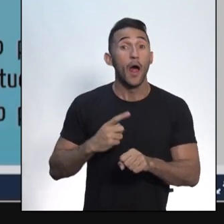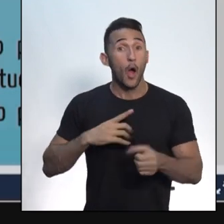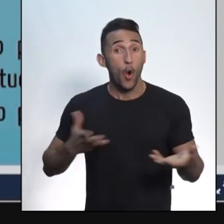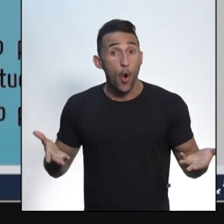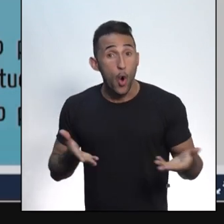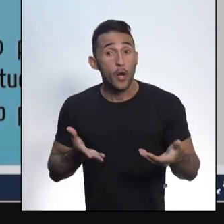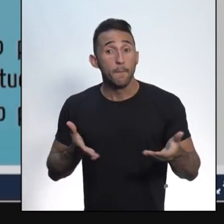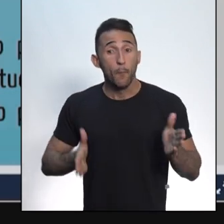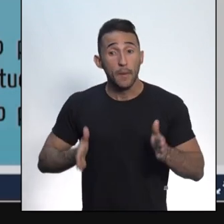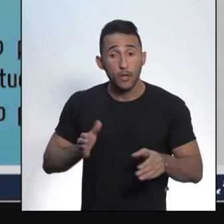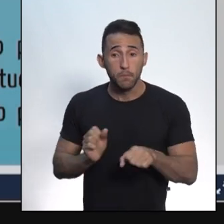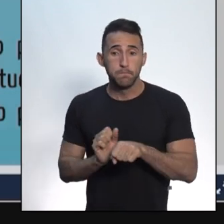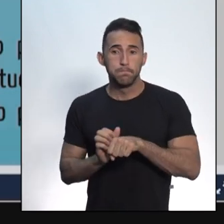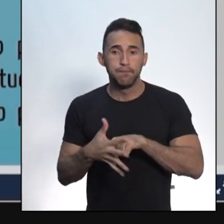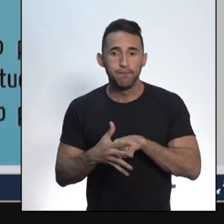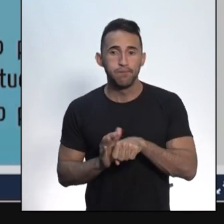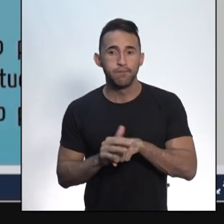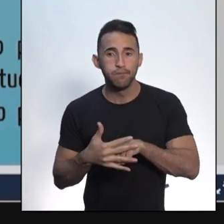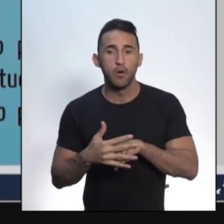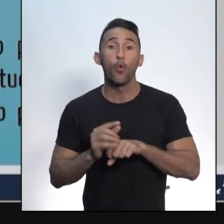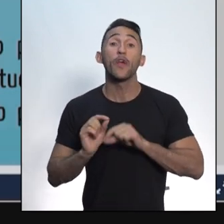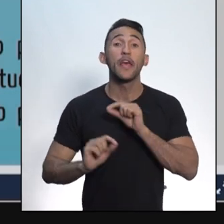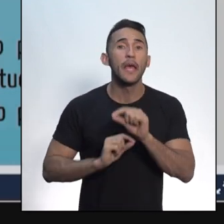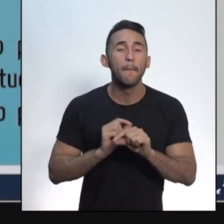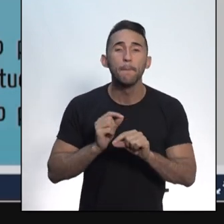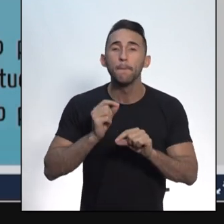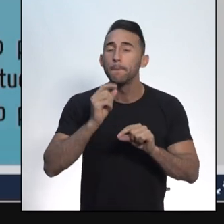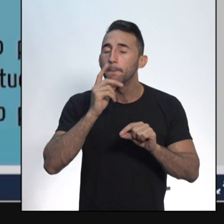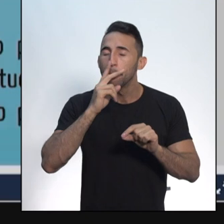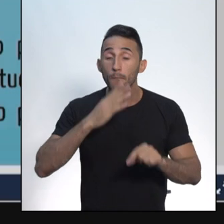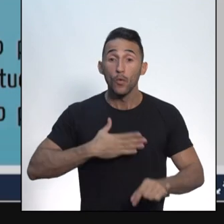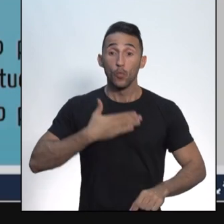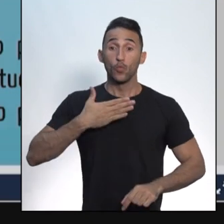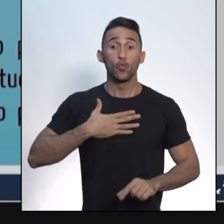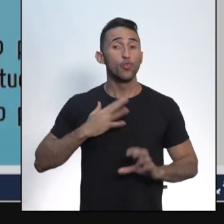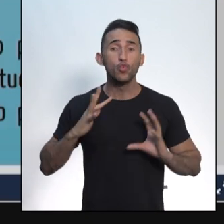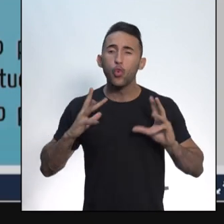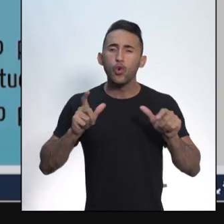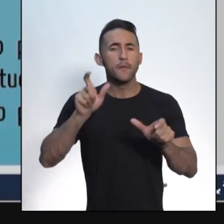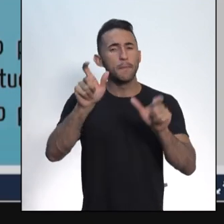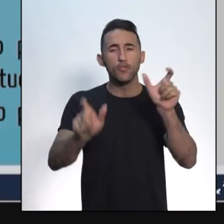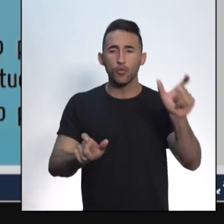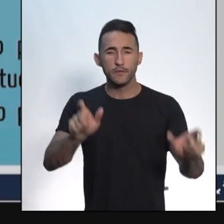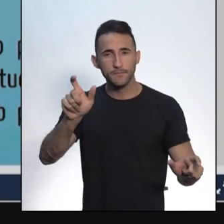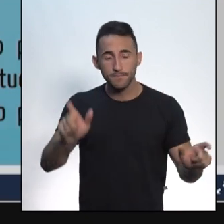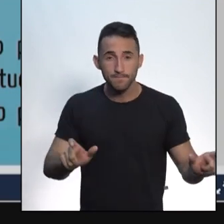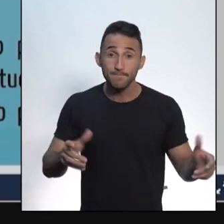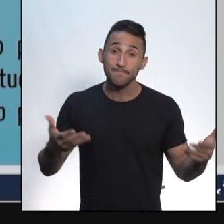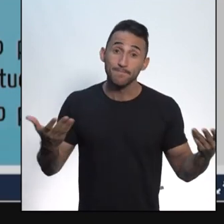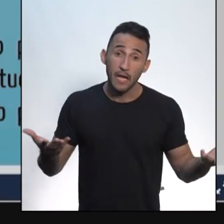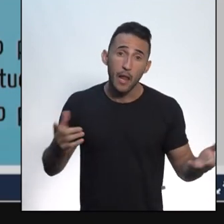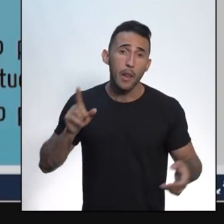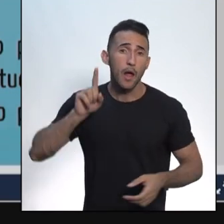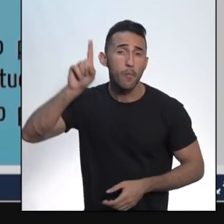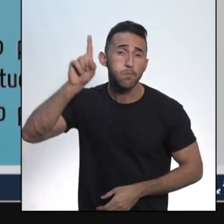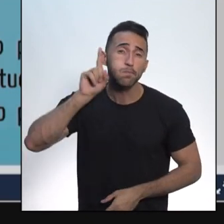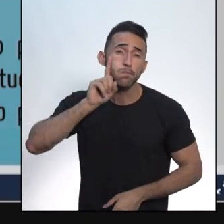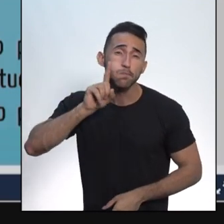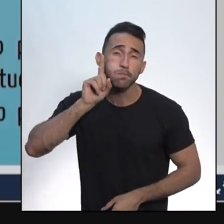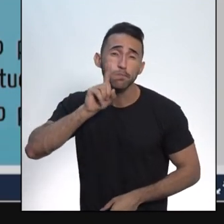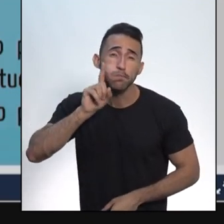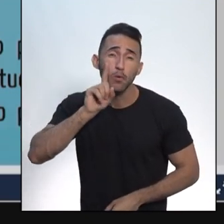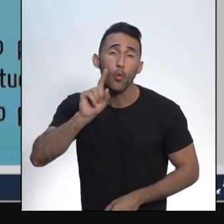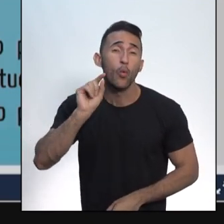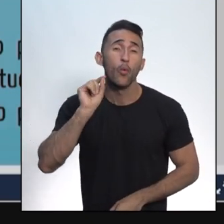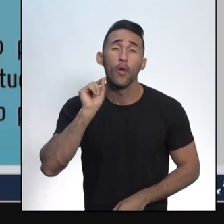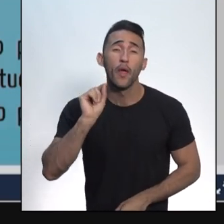do coronavírus que toma todo mundo nesse momento, que atinge todo mundo nesse momento. Os Estados Unidos, nesse momento, é um